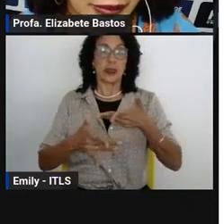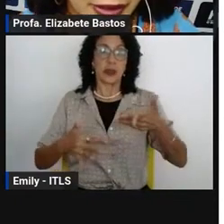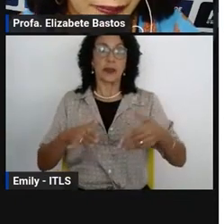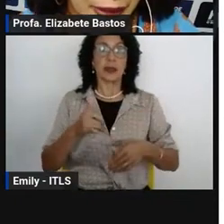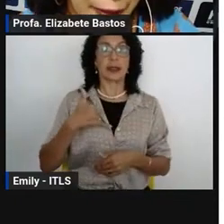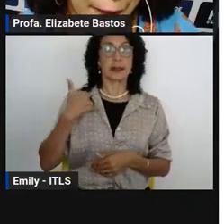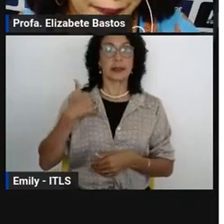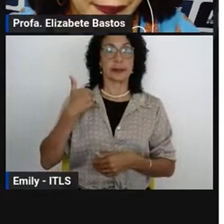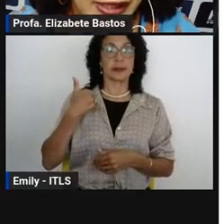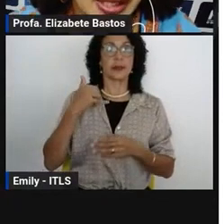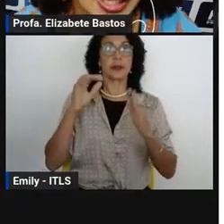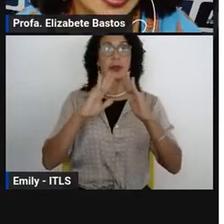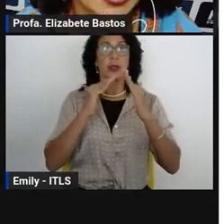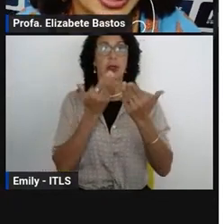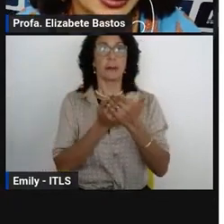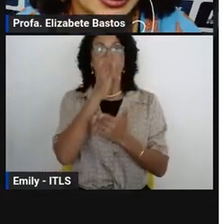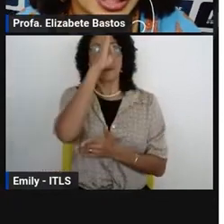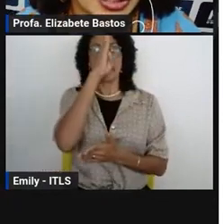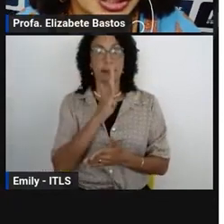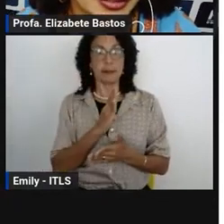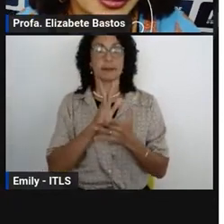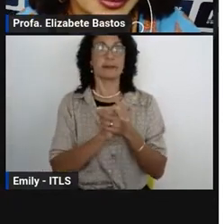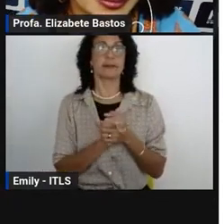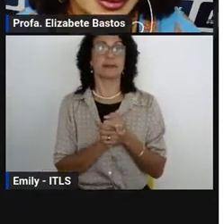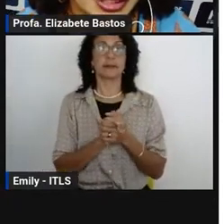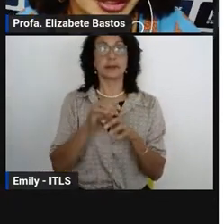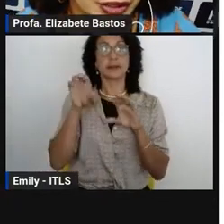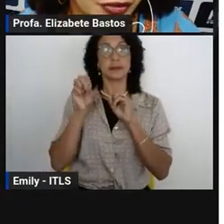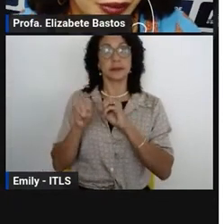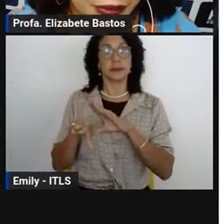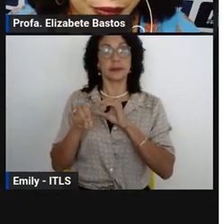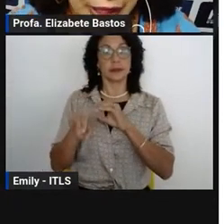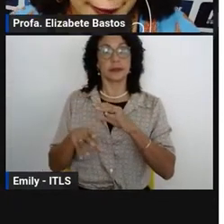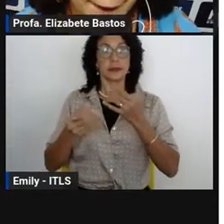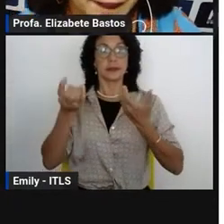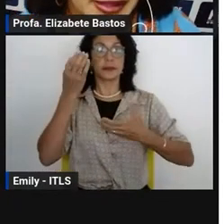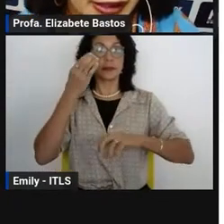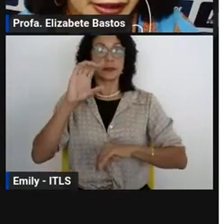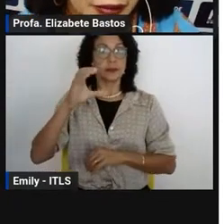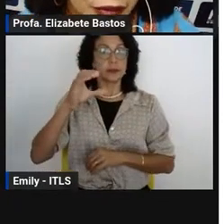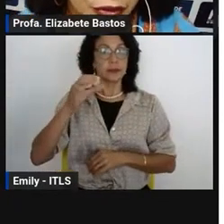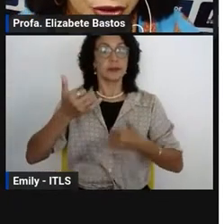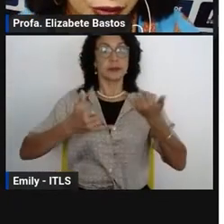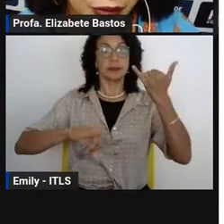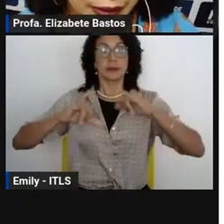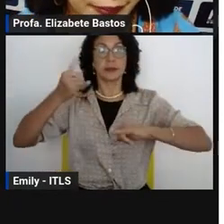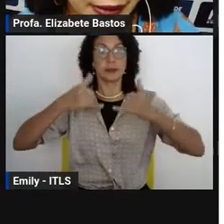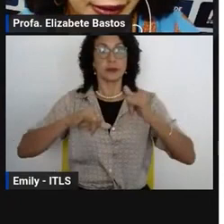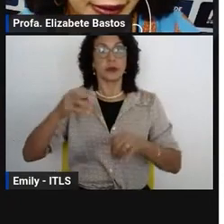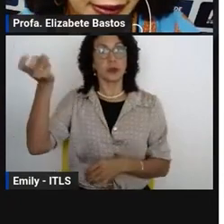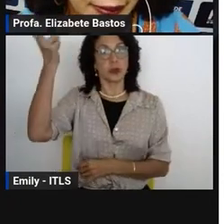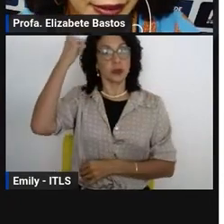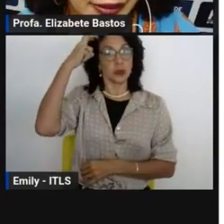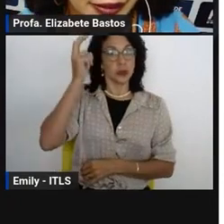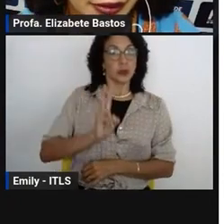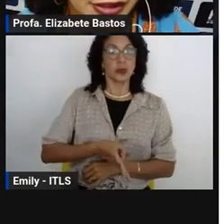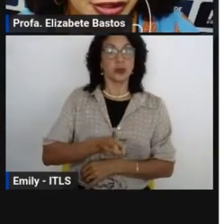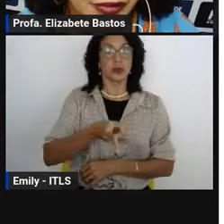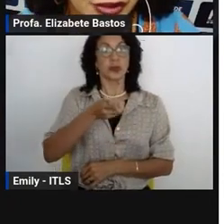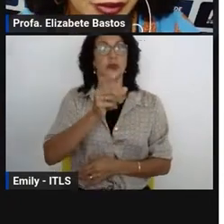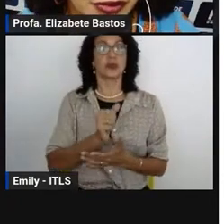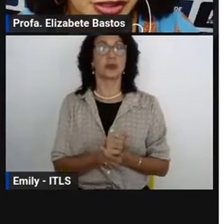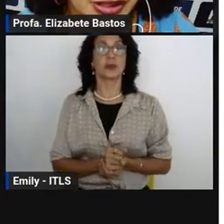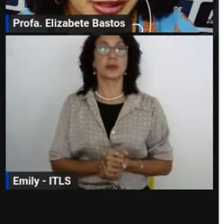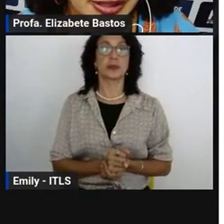pública municipal. É um evento educativo, científico e cultural, então continua também no ano